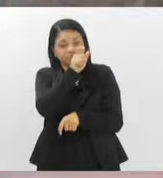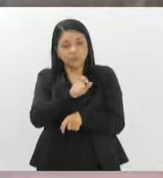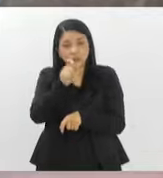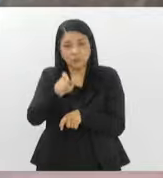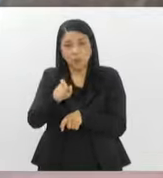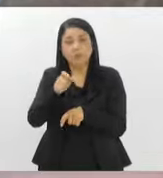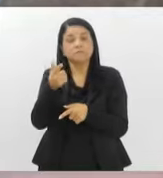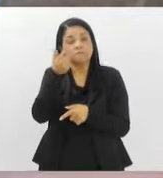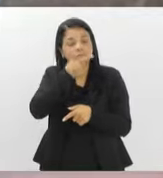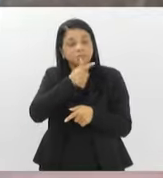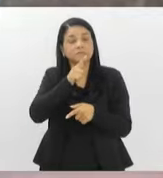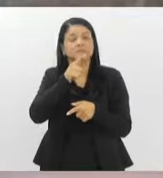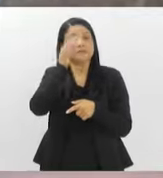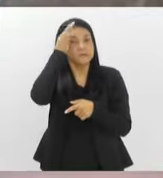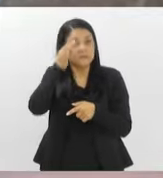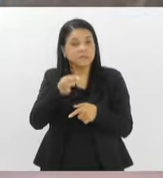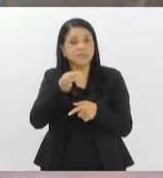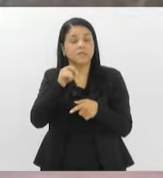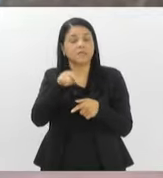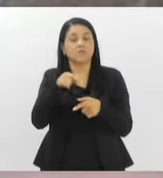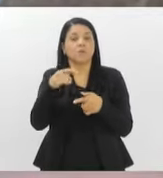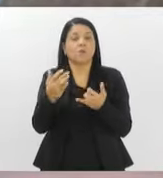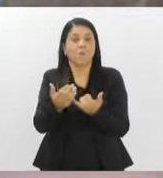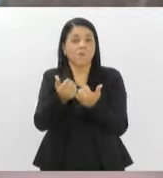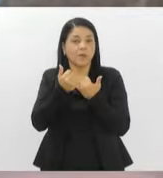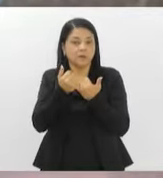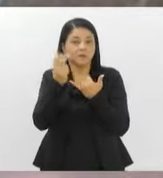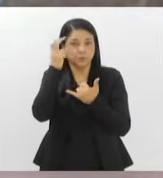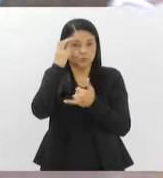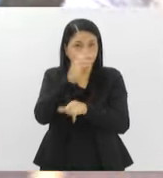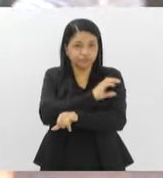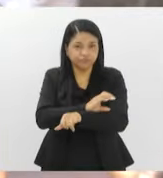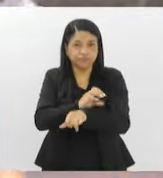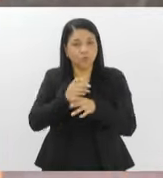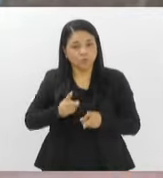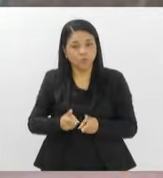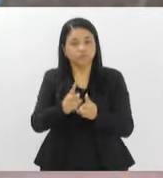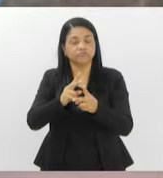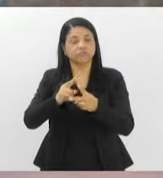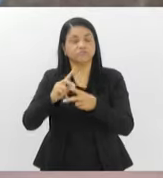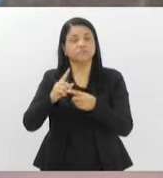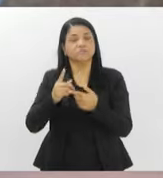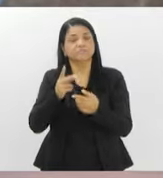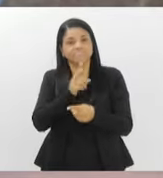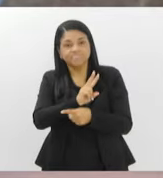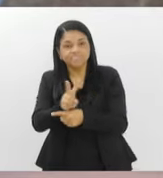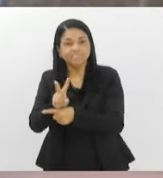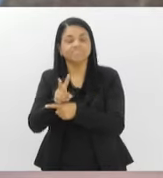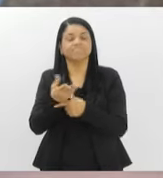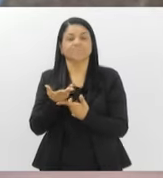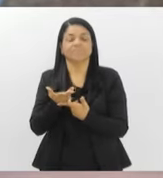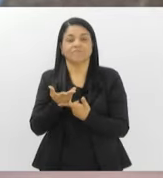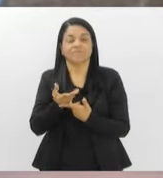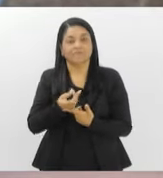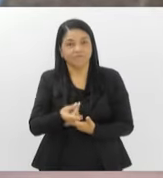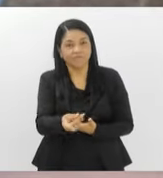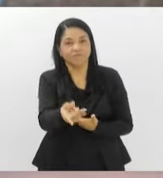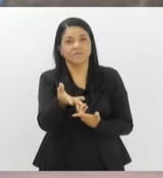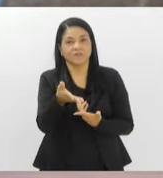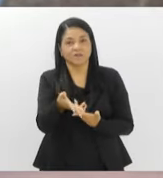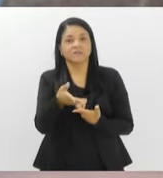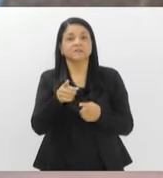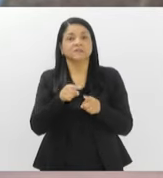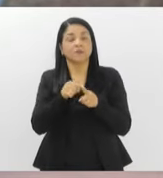precisa alcançar para que, de fato, esses patrimônios tenham continuidade, possam ser preservados. Enfim, e também está